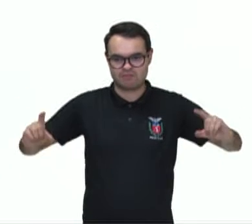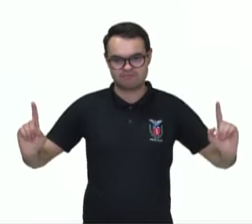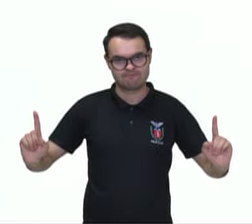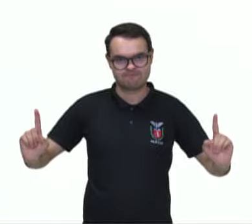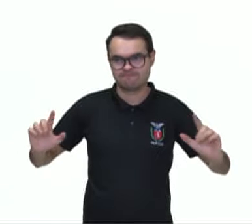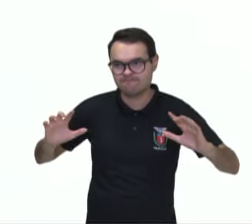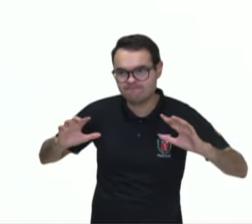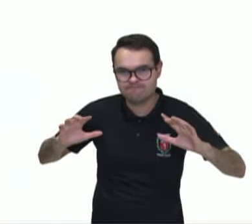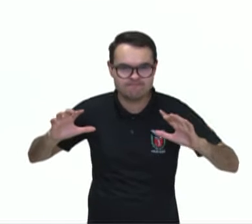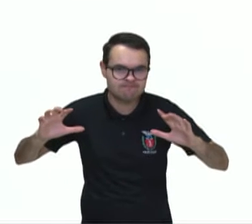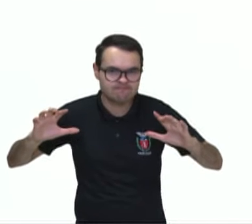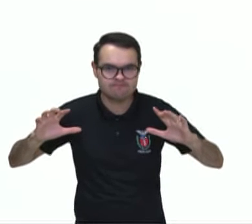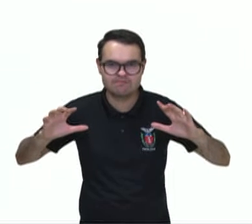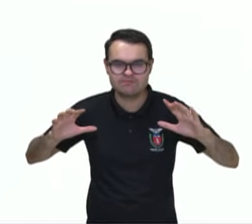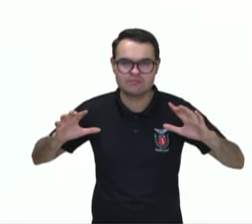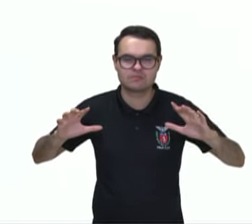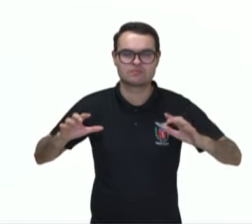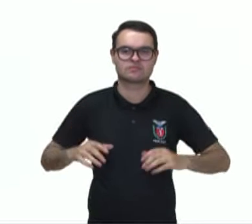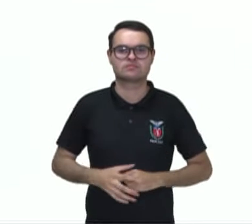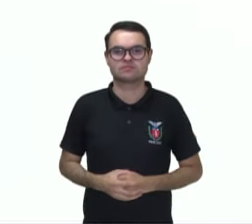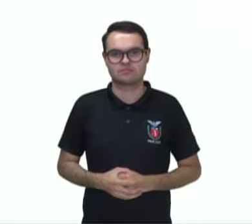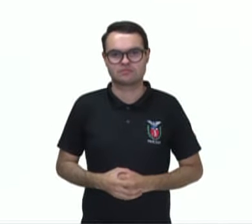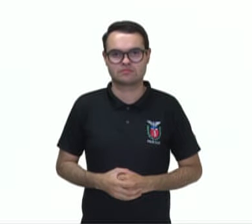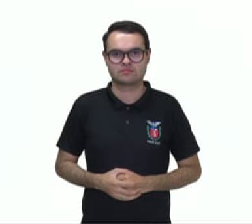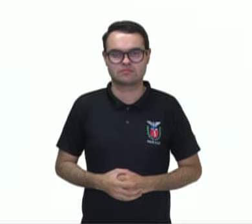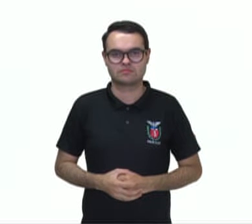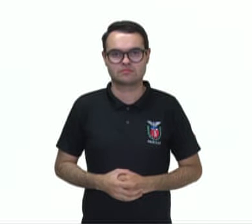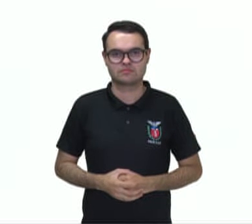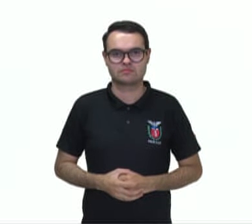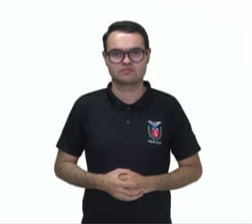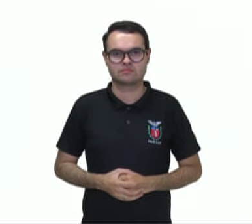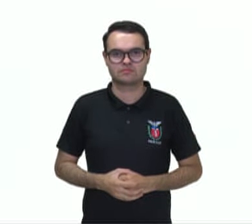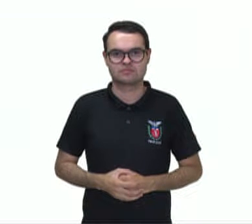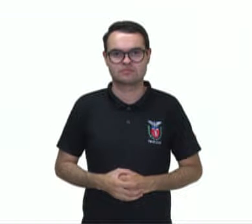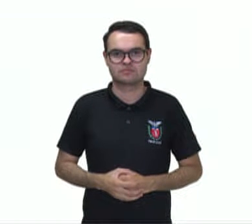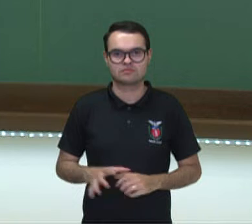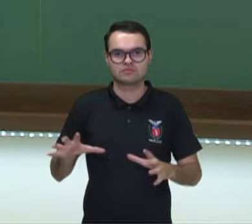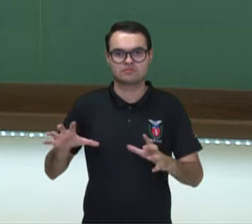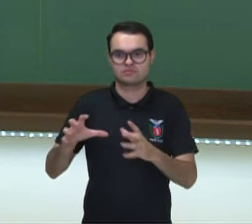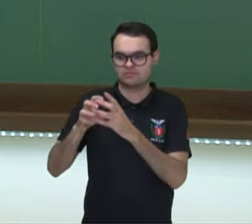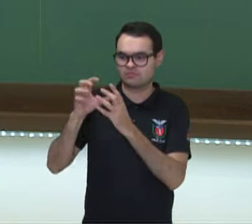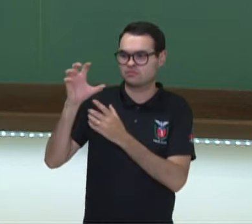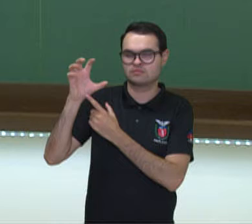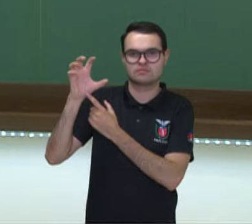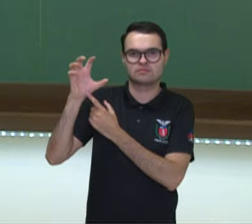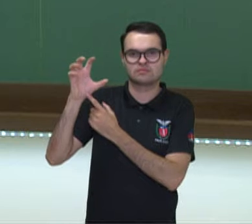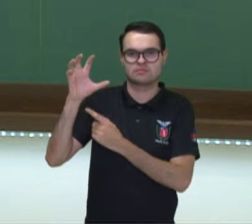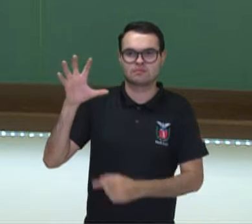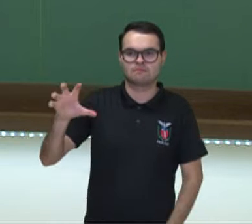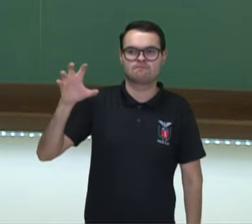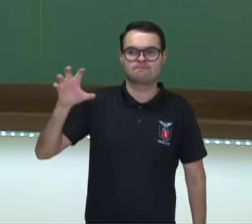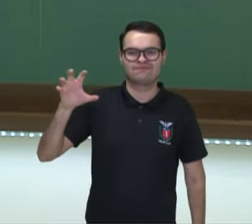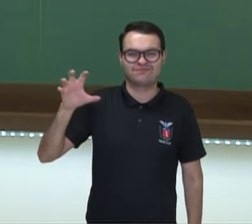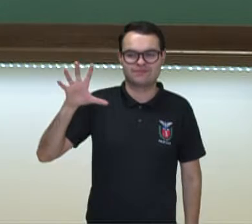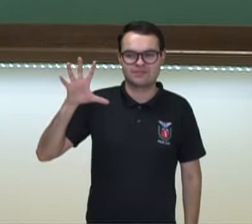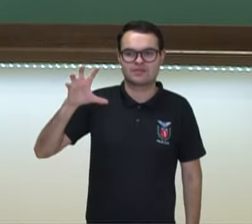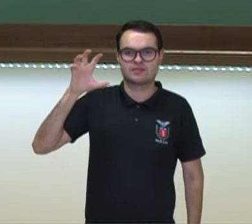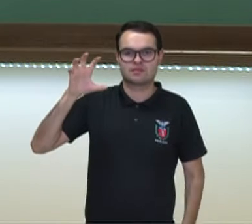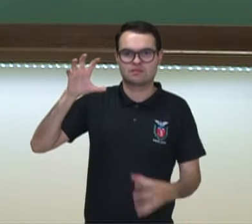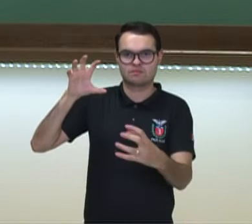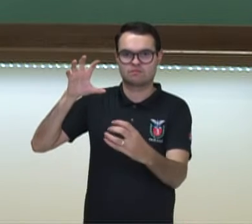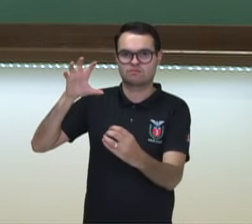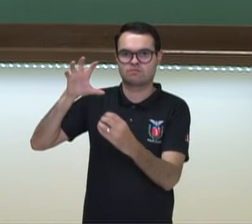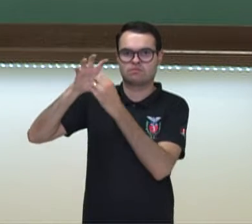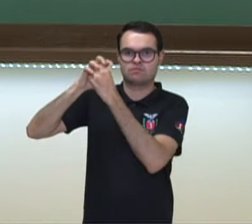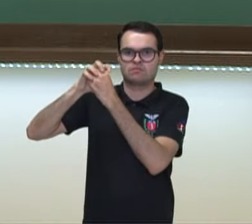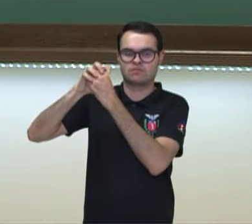estão posicionados dentro do gol. Empunhadura. O é empunhadura? É o ato de segurar a